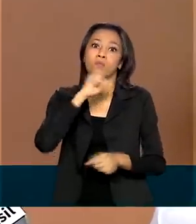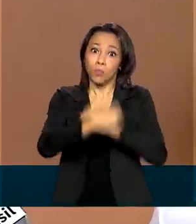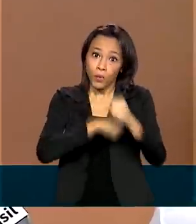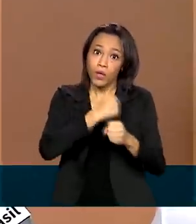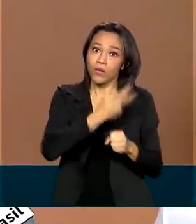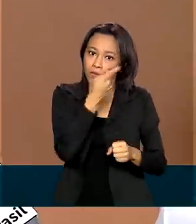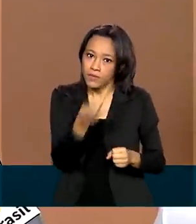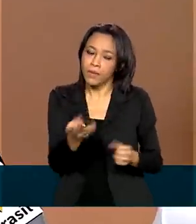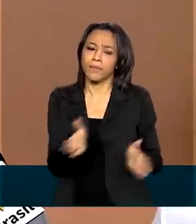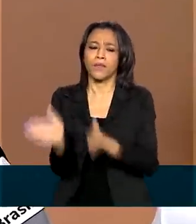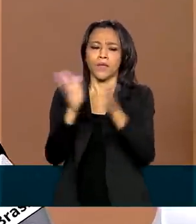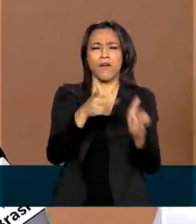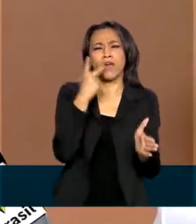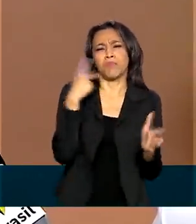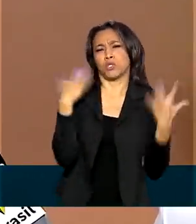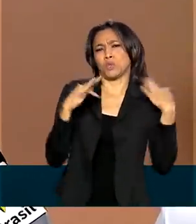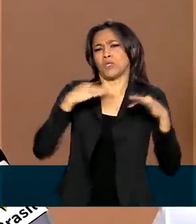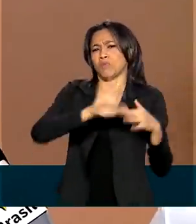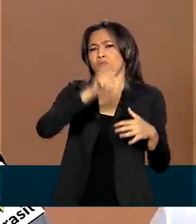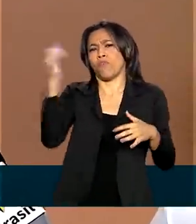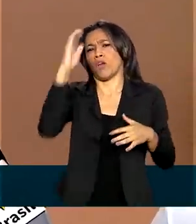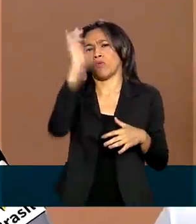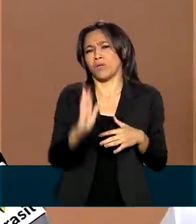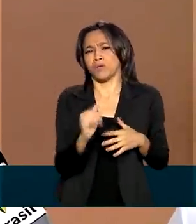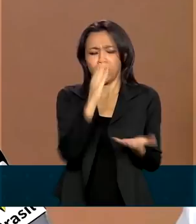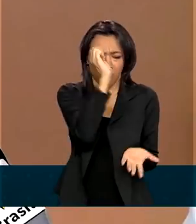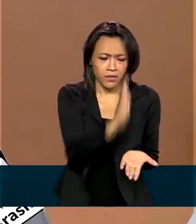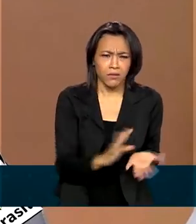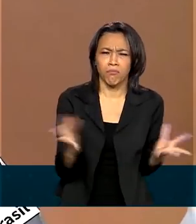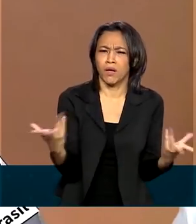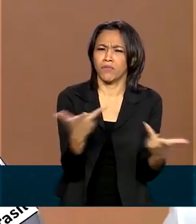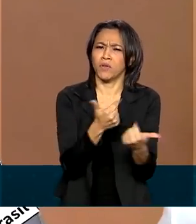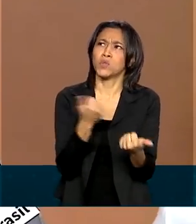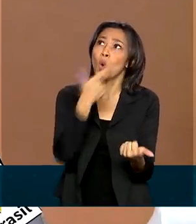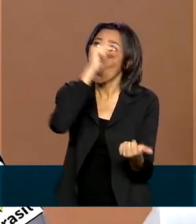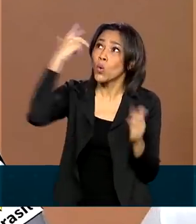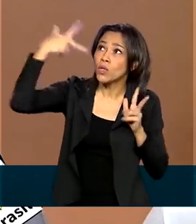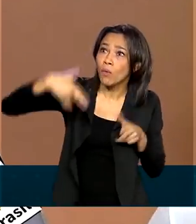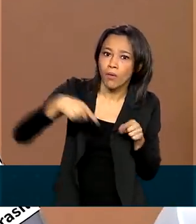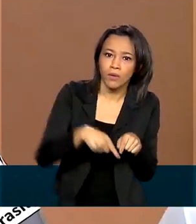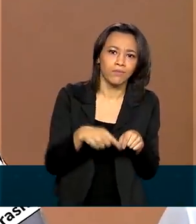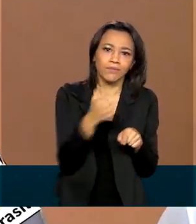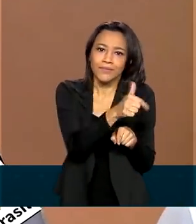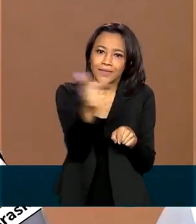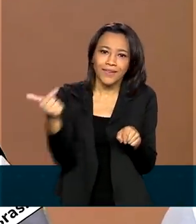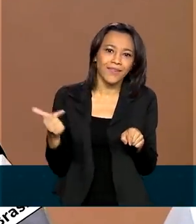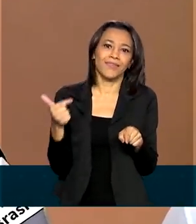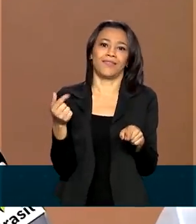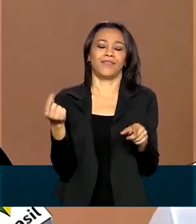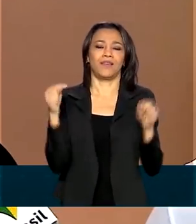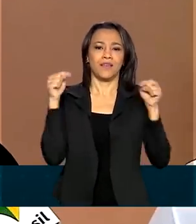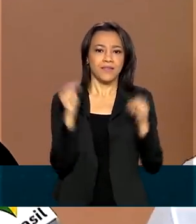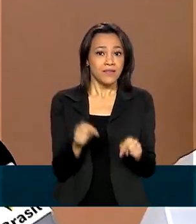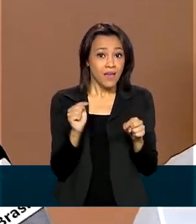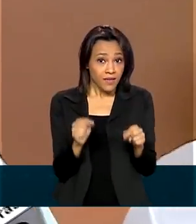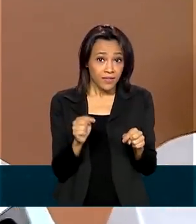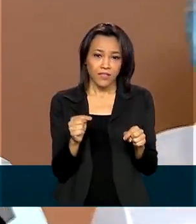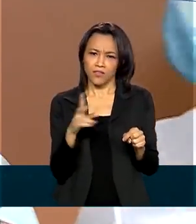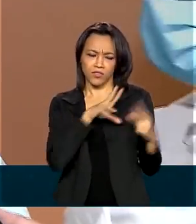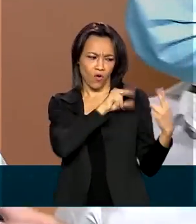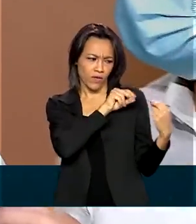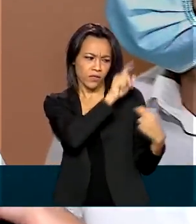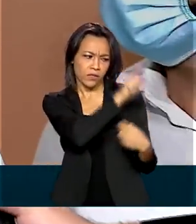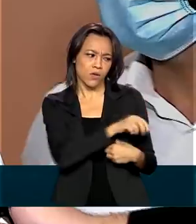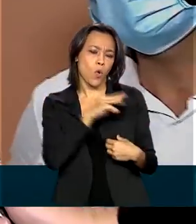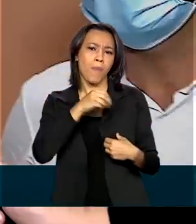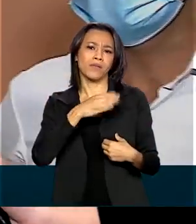muito de turismo fora do Brasil, aqui dentro, um país maravilhoso, ninguém tem o que nós temos. E essa é ideia desde o começo, não só com o Marcelo, bem como